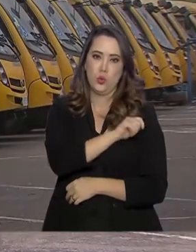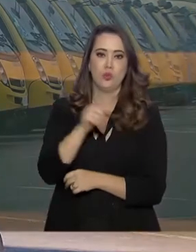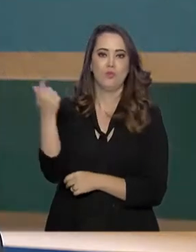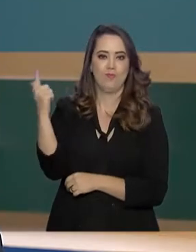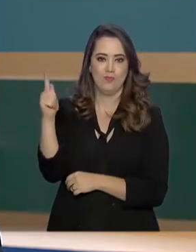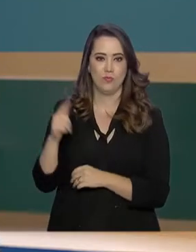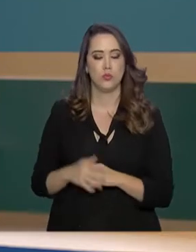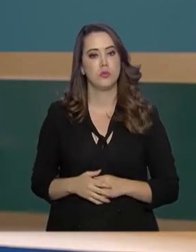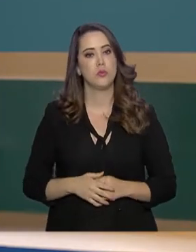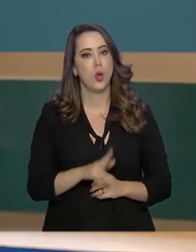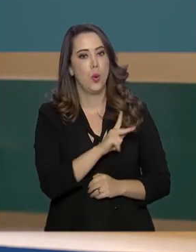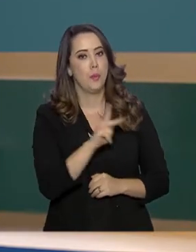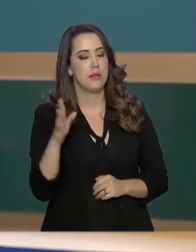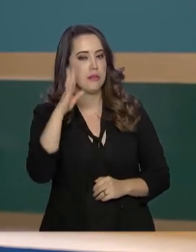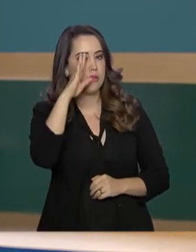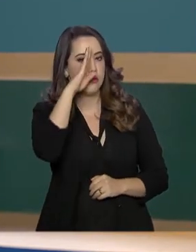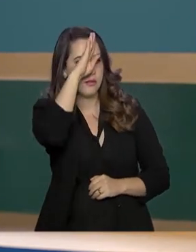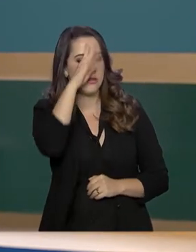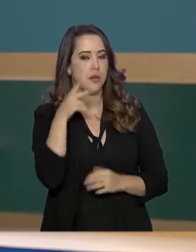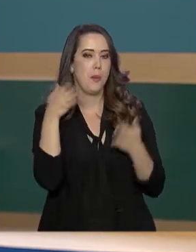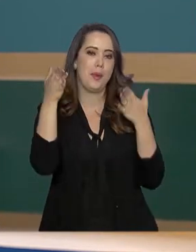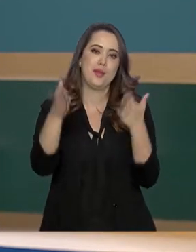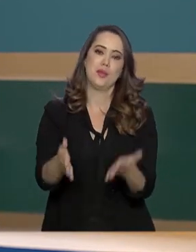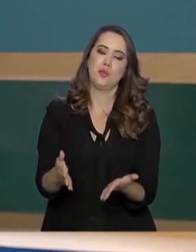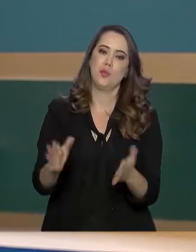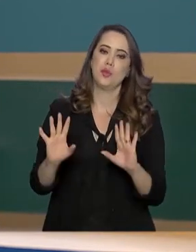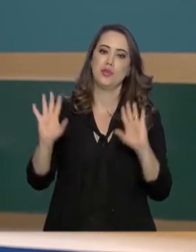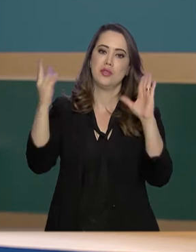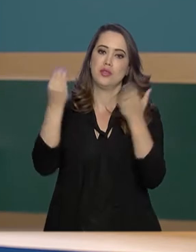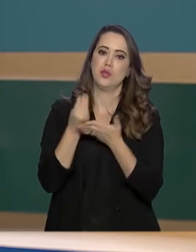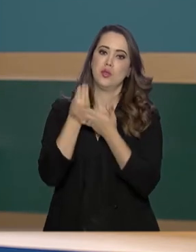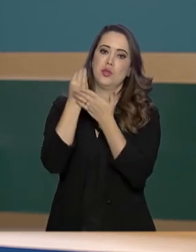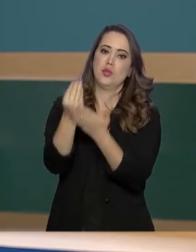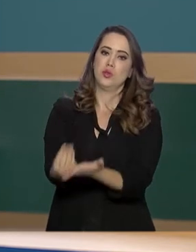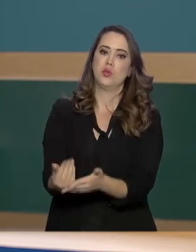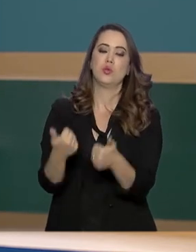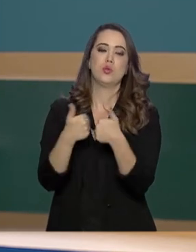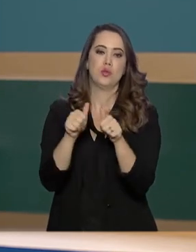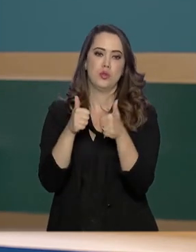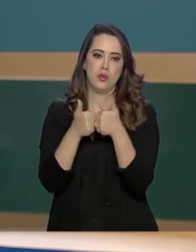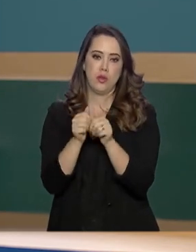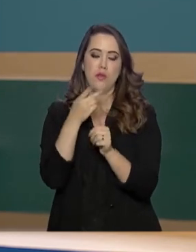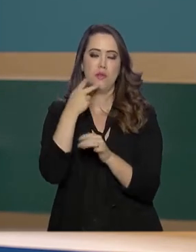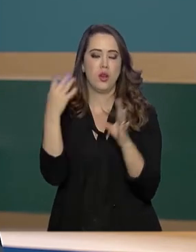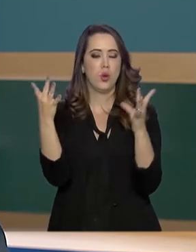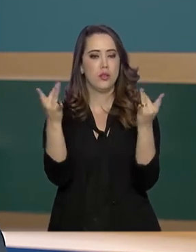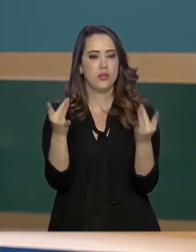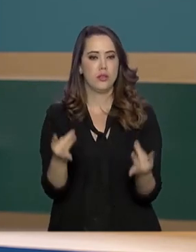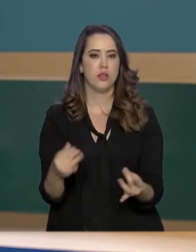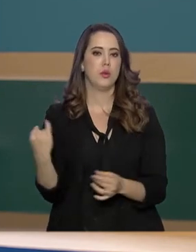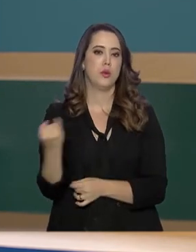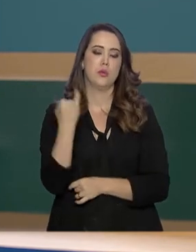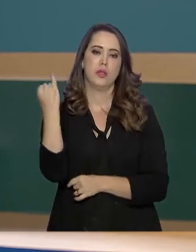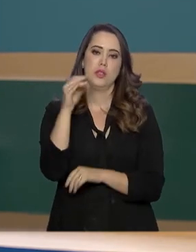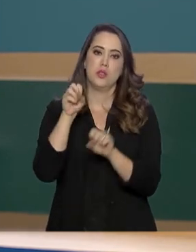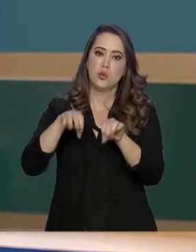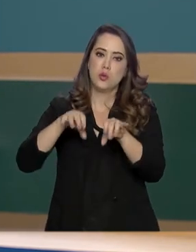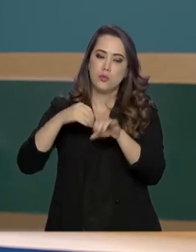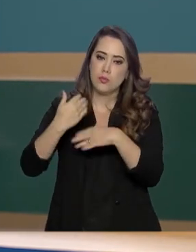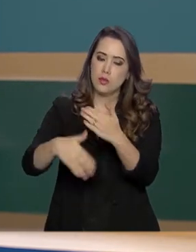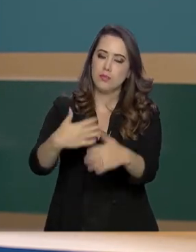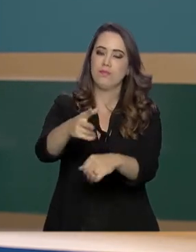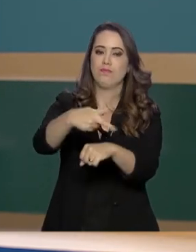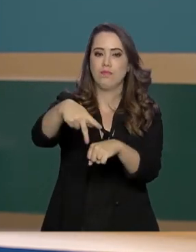ensino. O presidente Jair Bolsonaro participou da cerimônia de entrega da frota e destacou a importância da educação para o